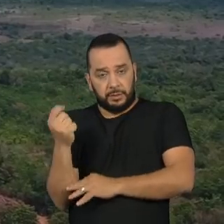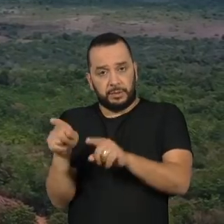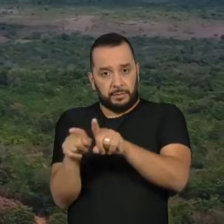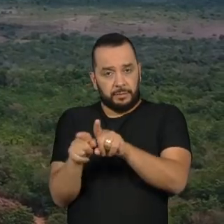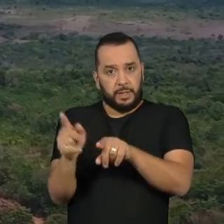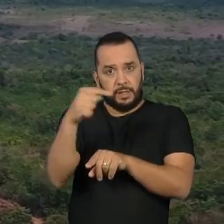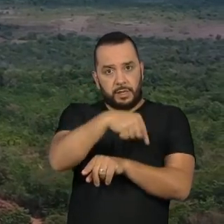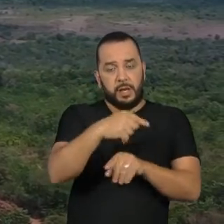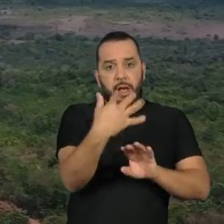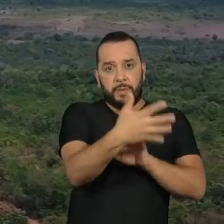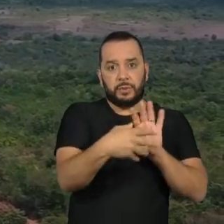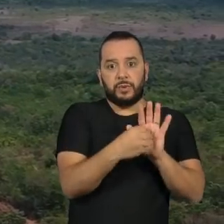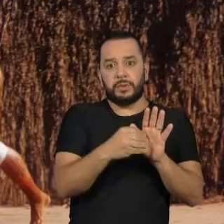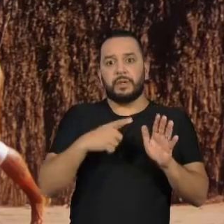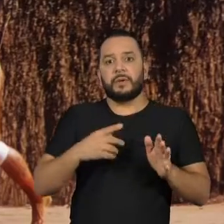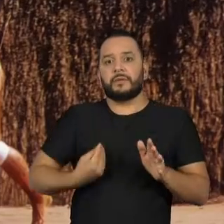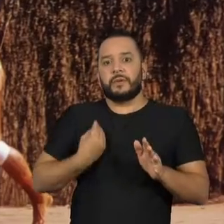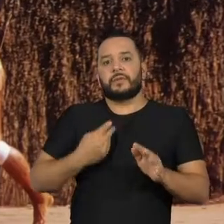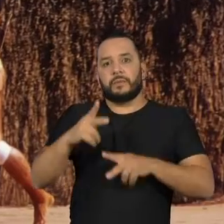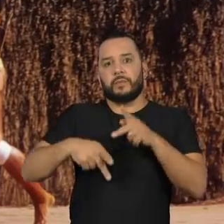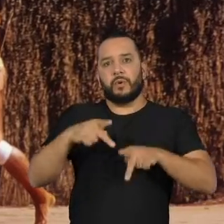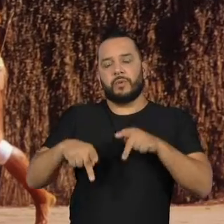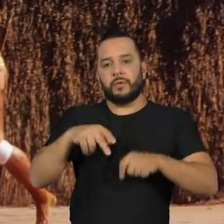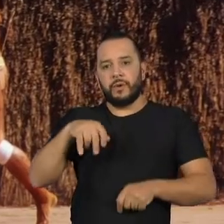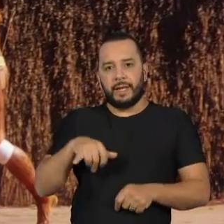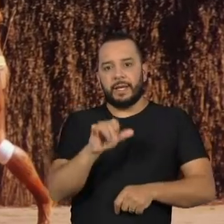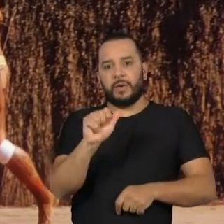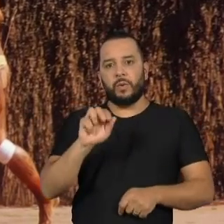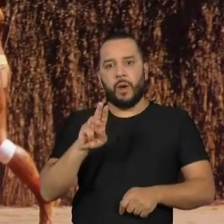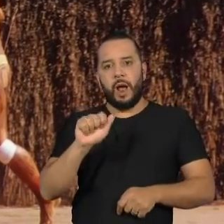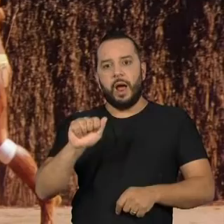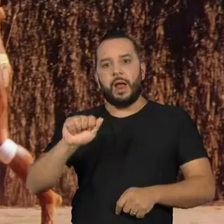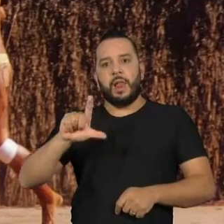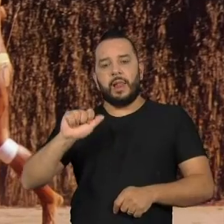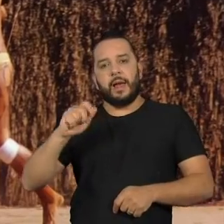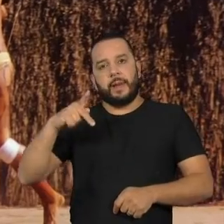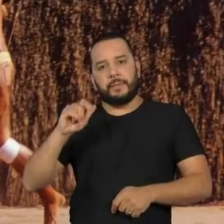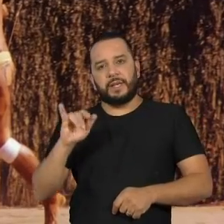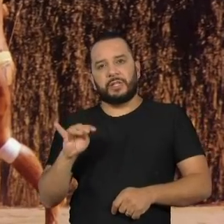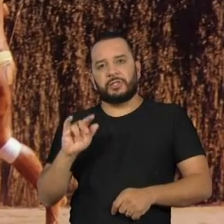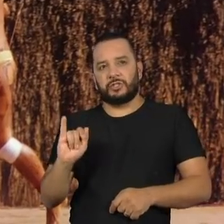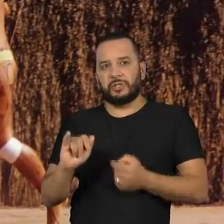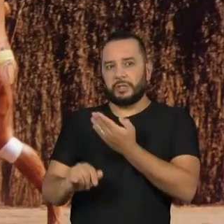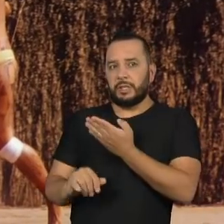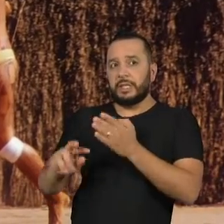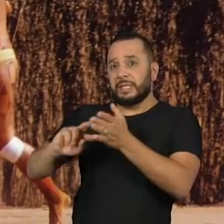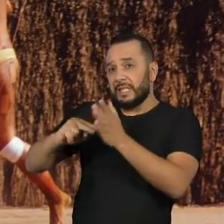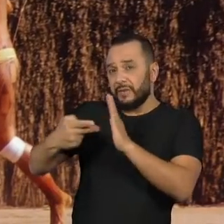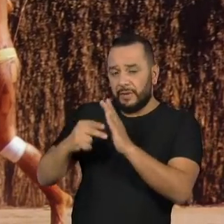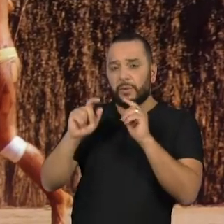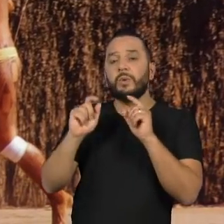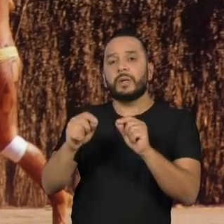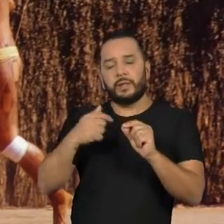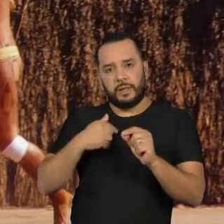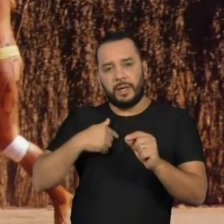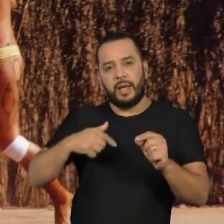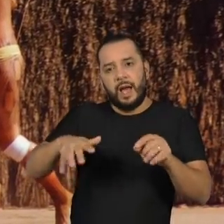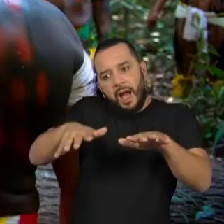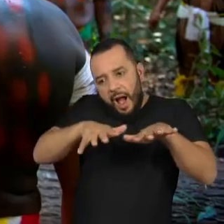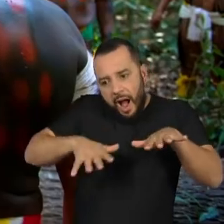povo Iaulapiti. A palavra que identifica os indígenas significa aldeia dos tucuns,